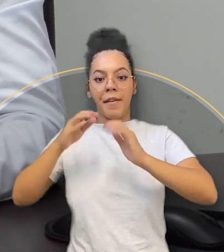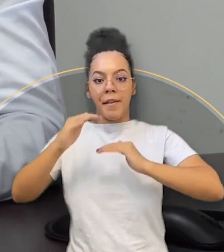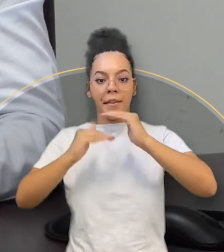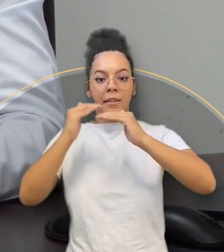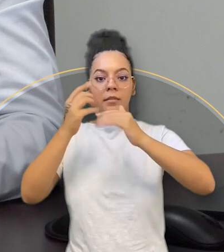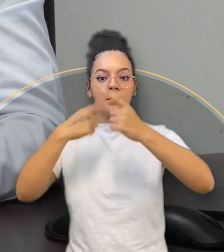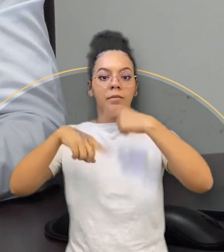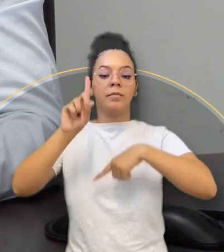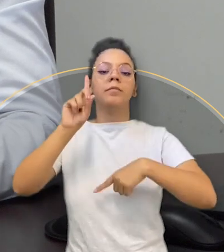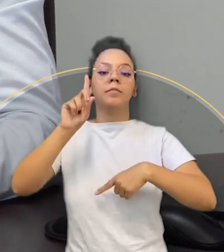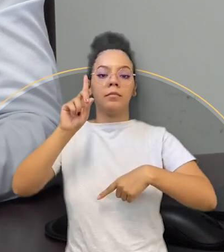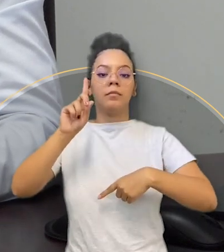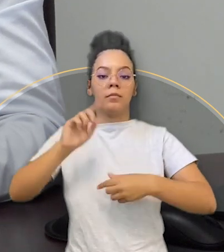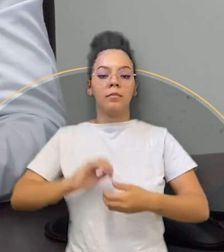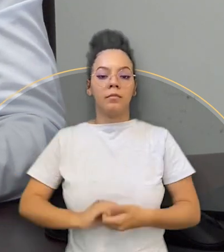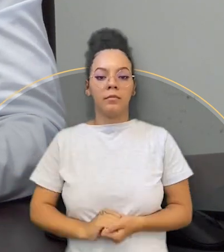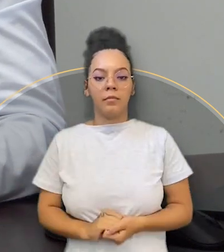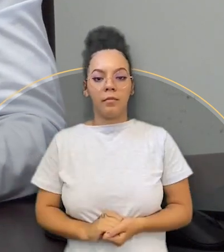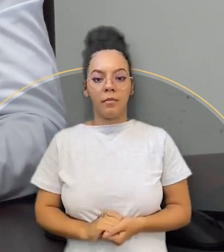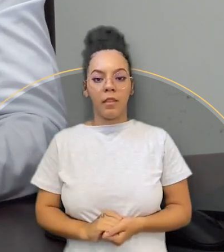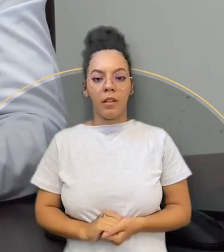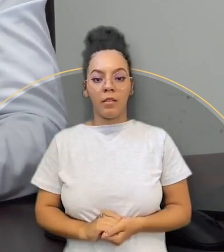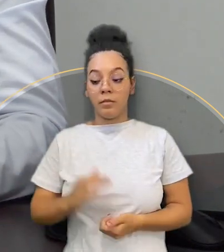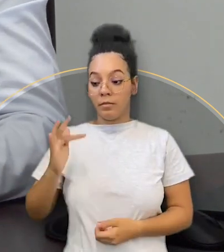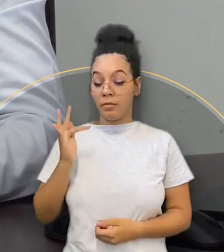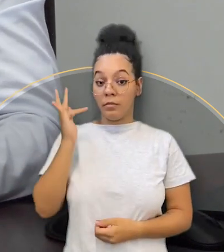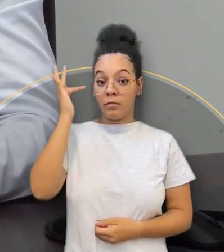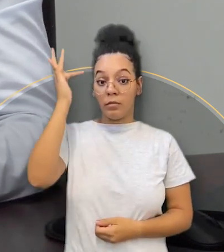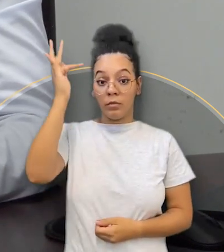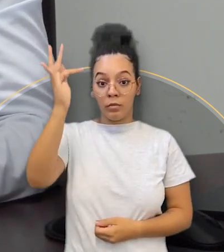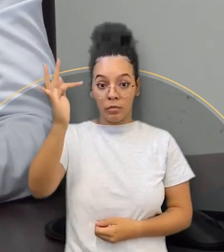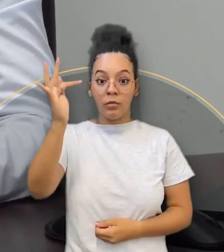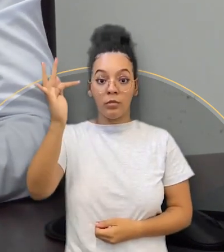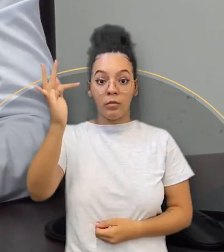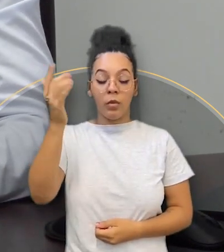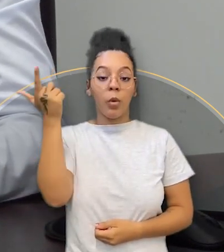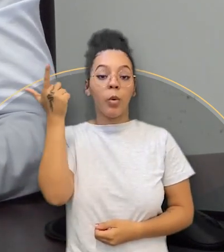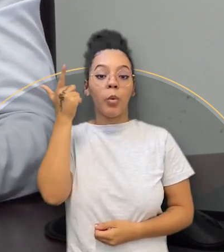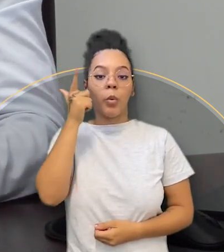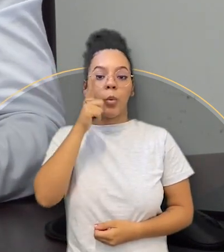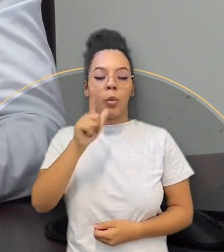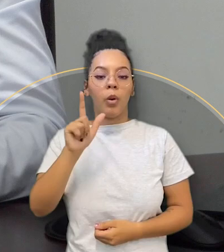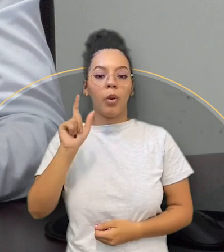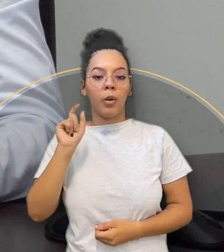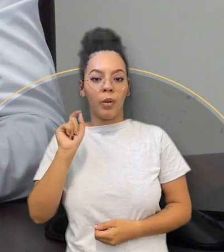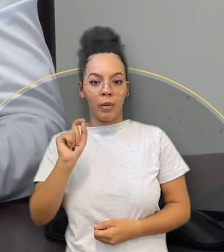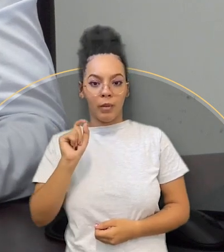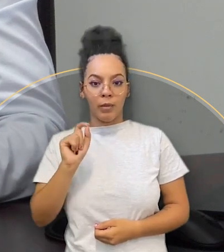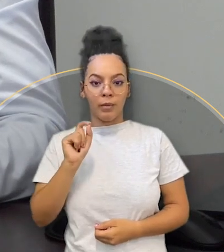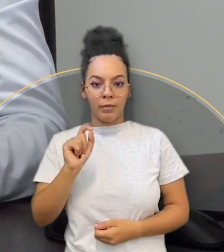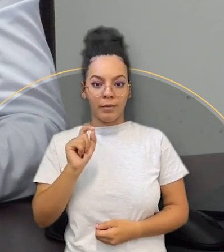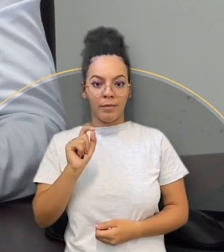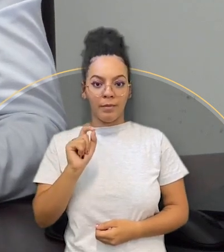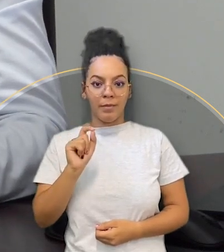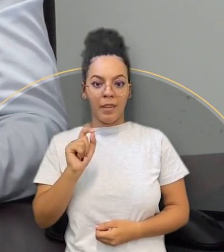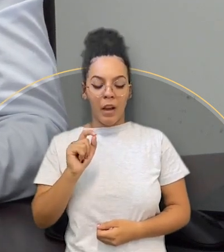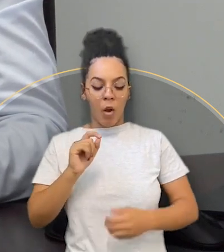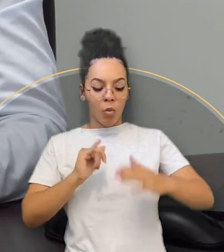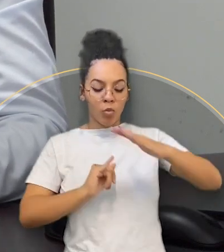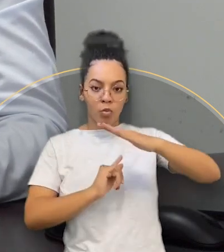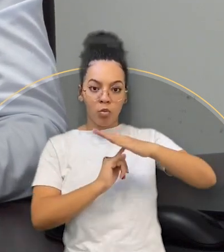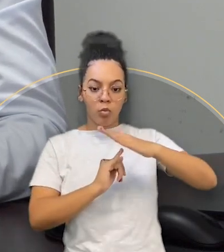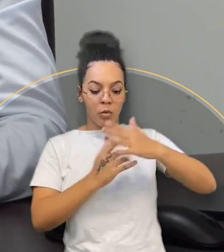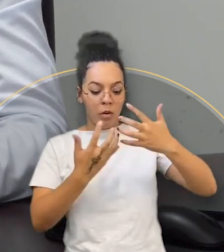um tempo de plantio de boas ações, para que daqui a algum tempo, quando o futuro se fizer presente, tenhamos uma